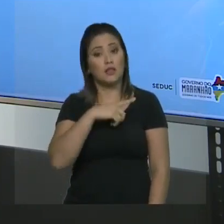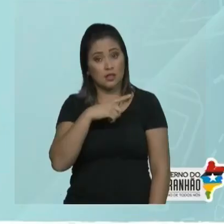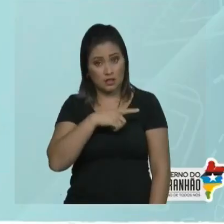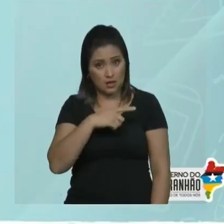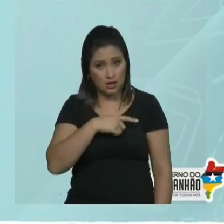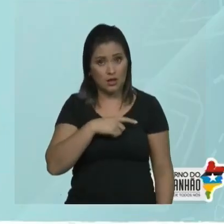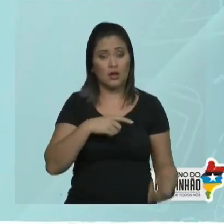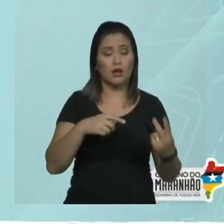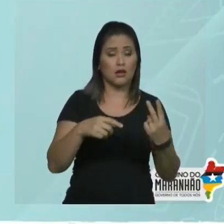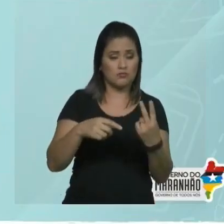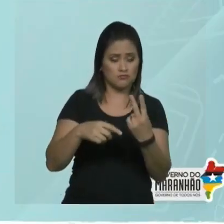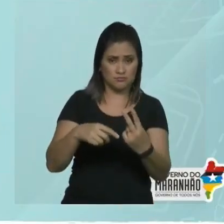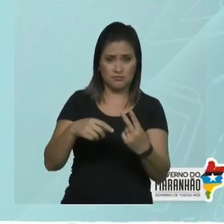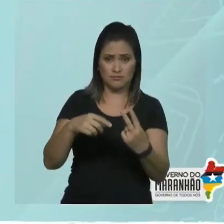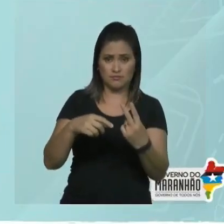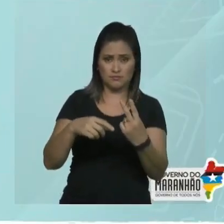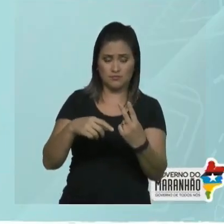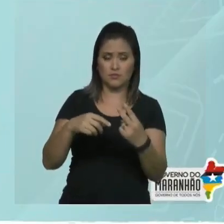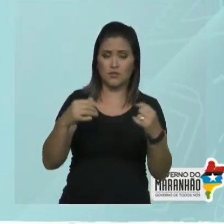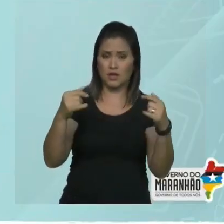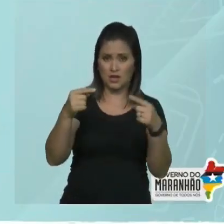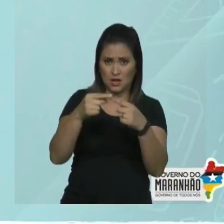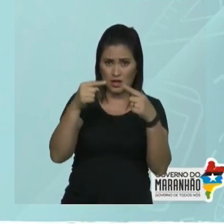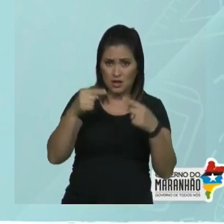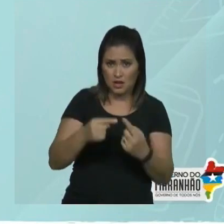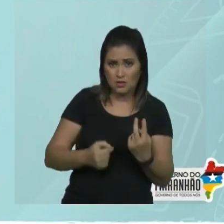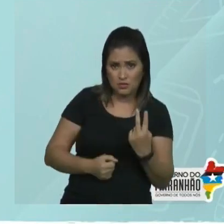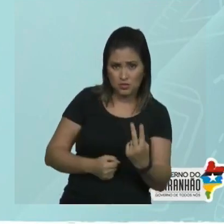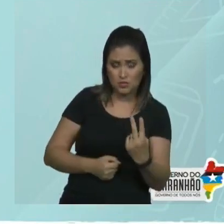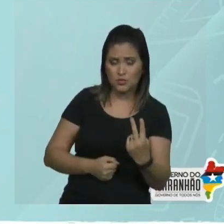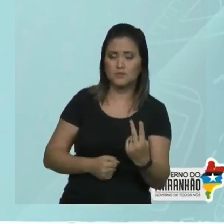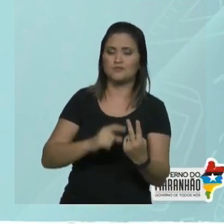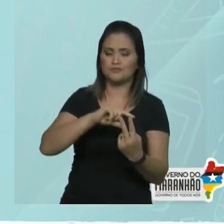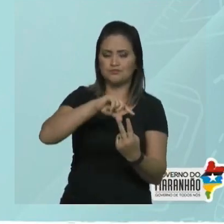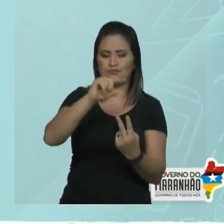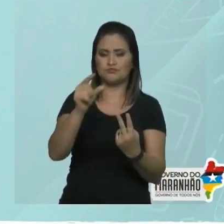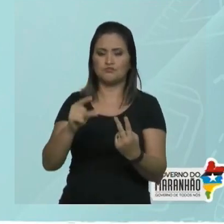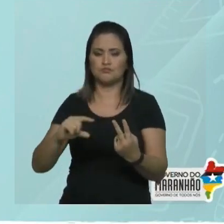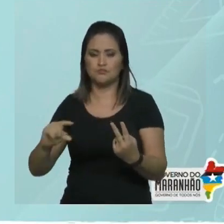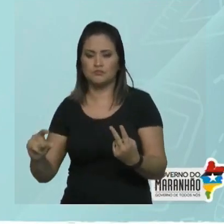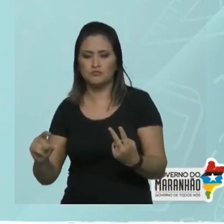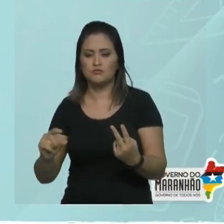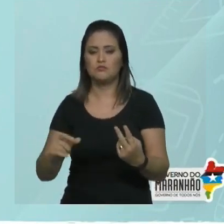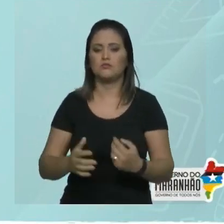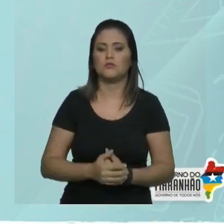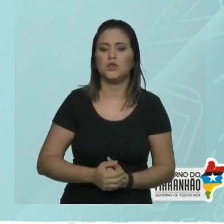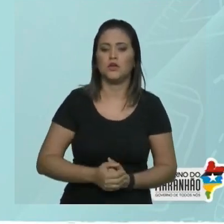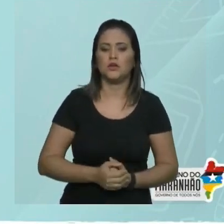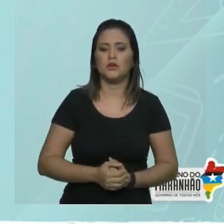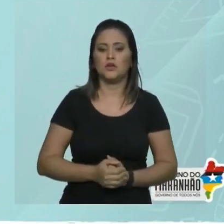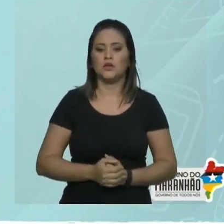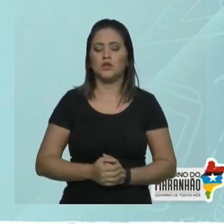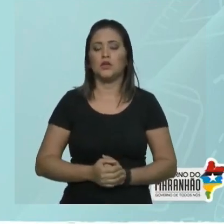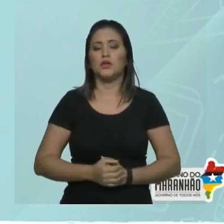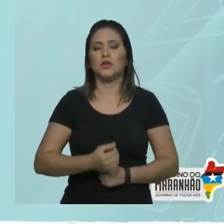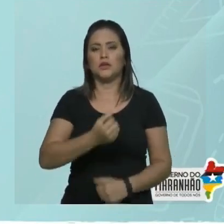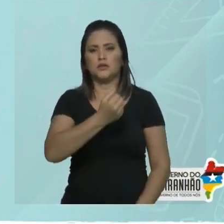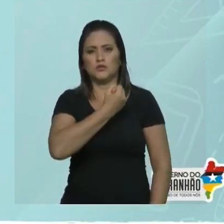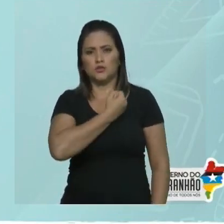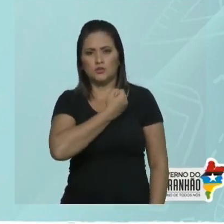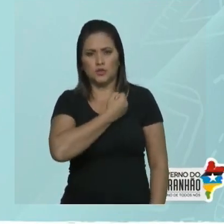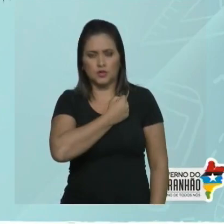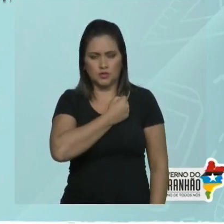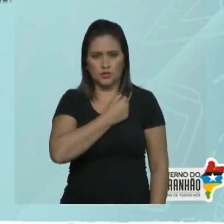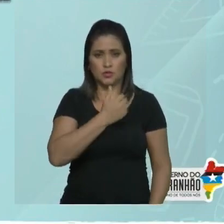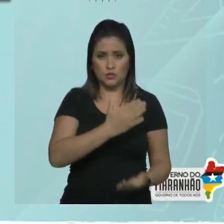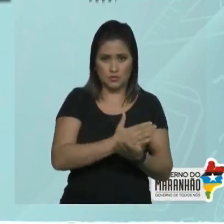Numerando. Aí está a localização dos radicais. Achei a cadeia principal na mesma hora, achei os radicais. Vamos numerar agora. A prioridade